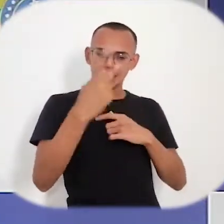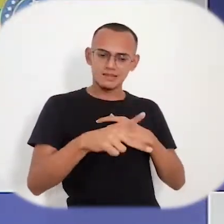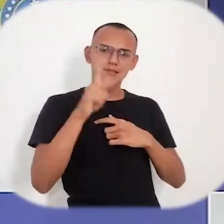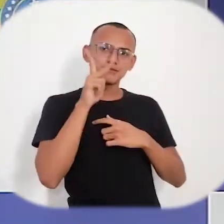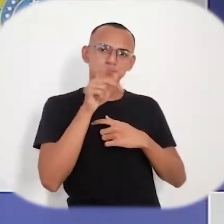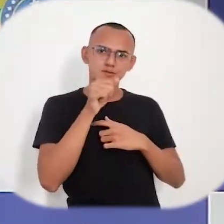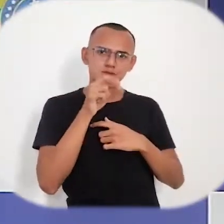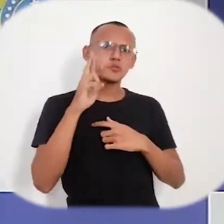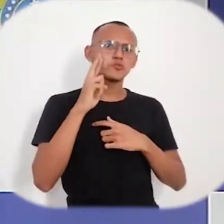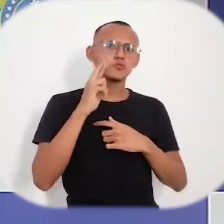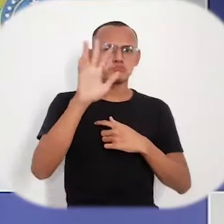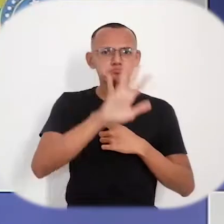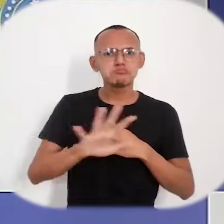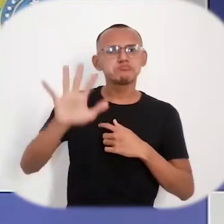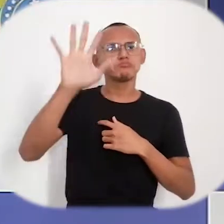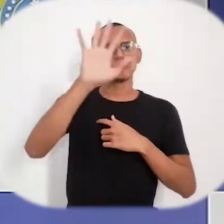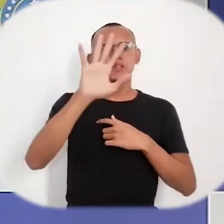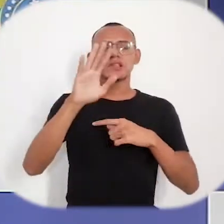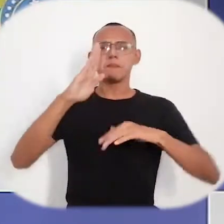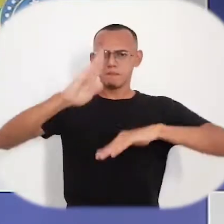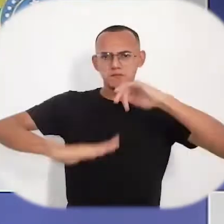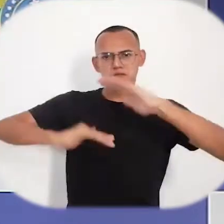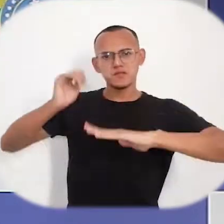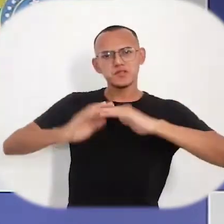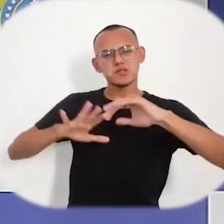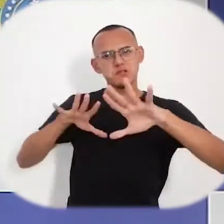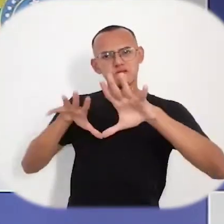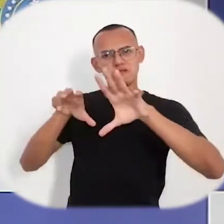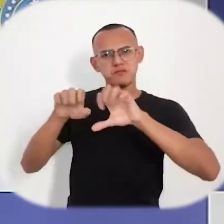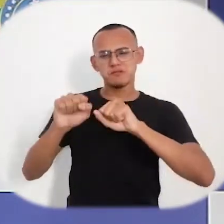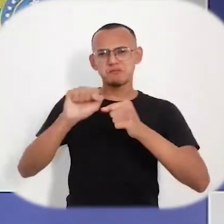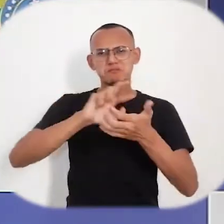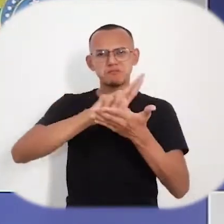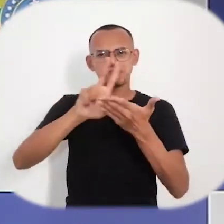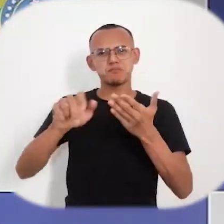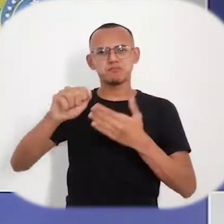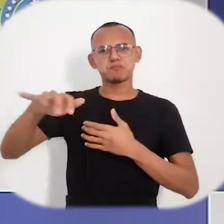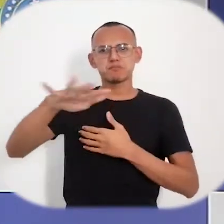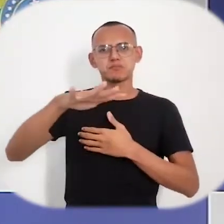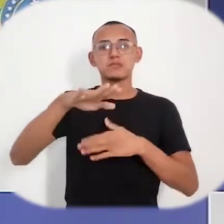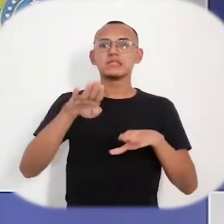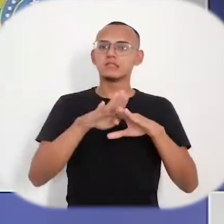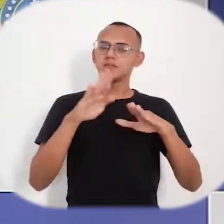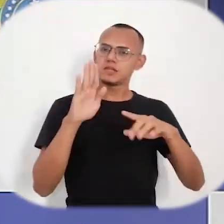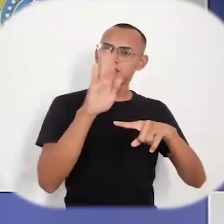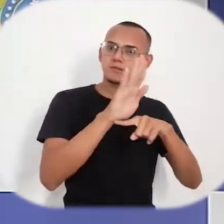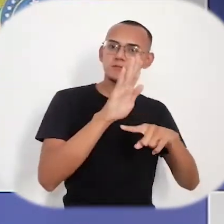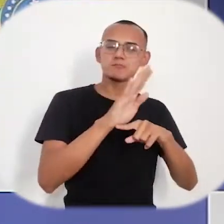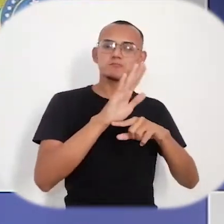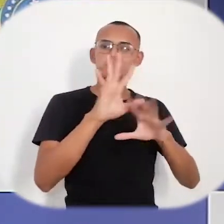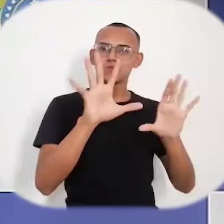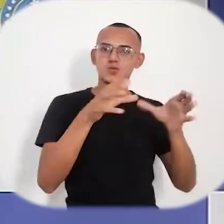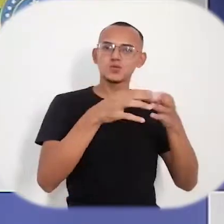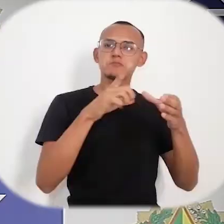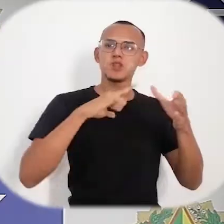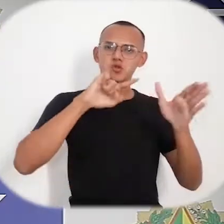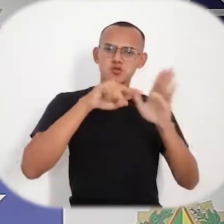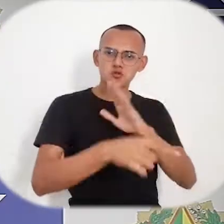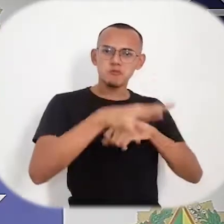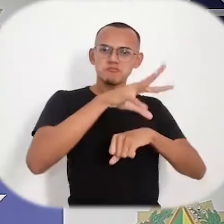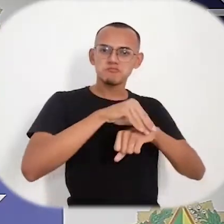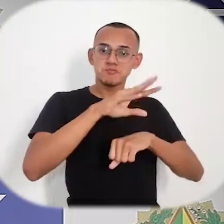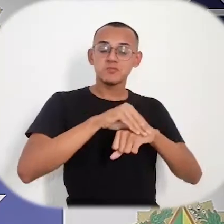social local, não apenas pela formação de profissionais de todas as áreas, mas também contribuindo com a geração de conhecimento.